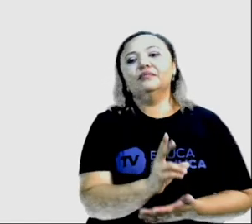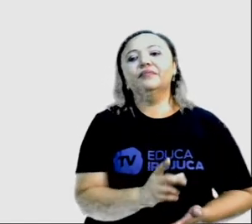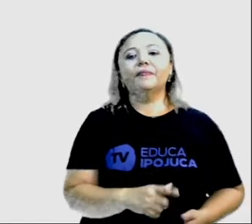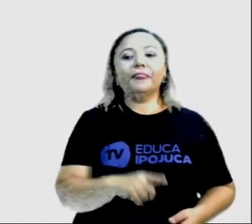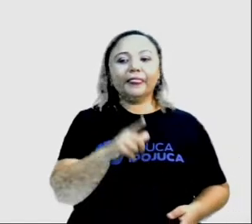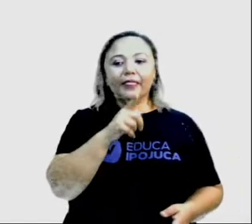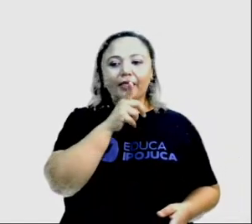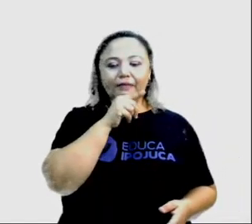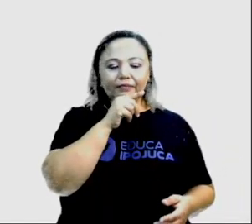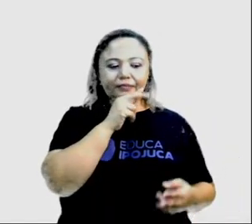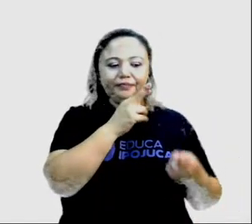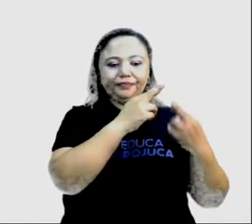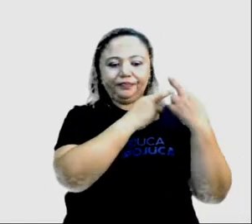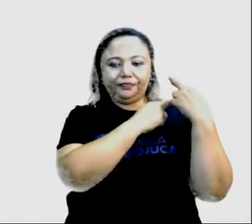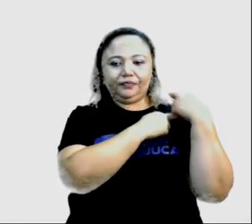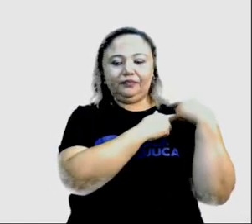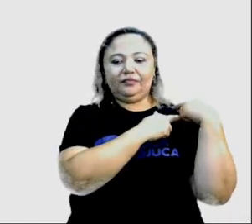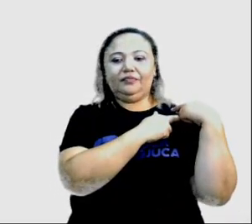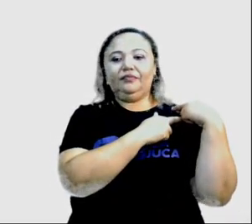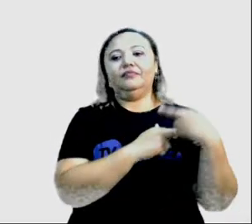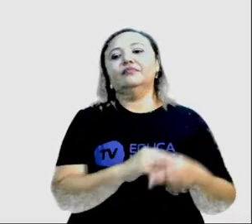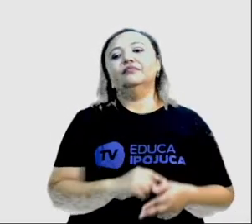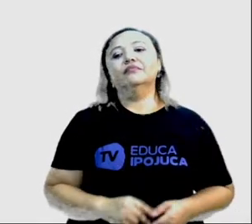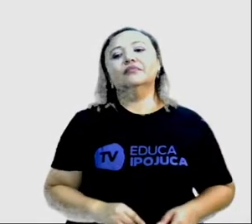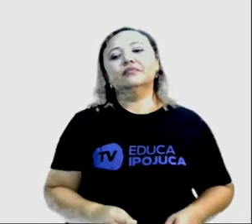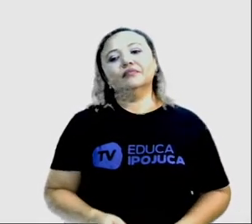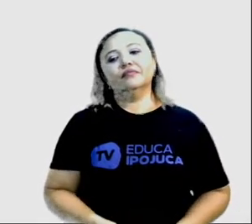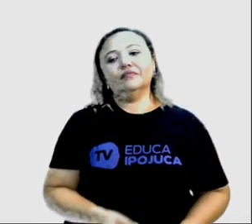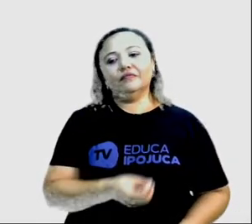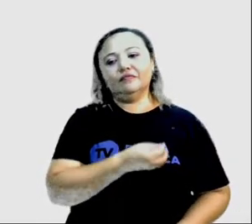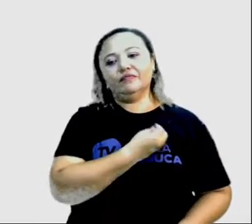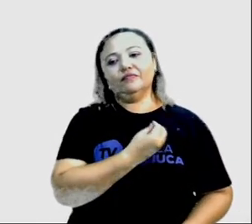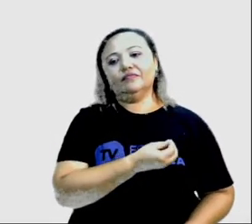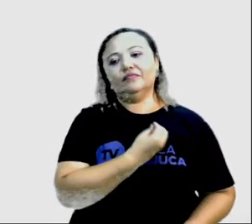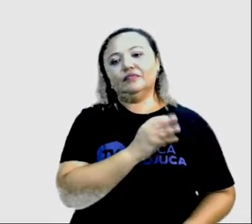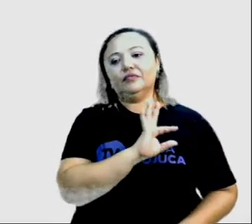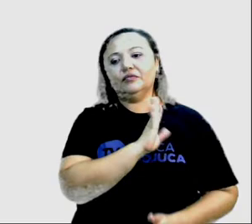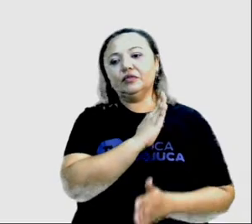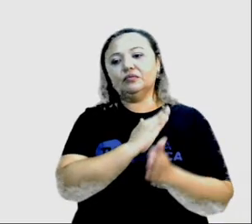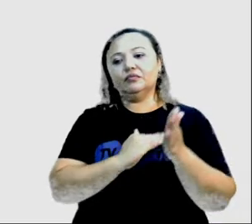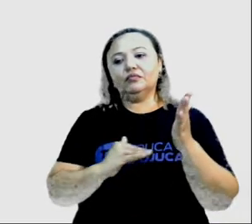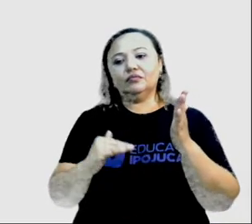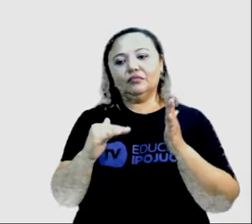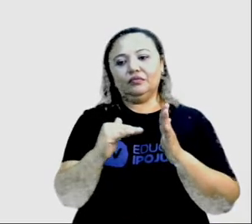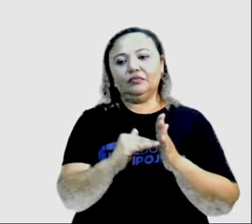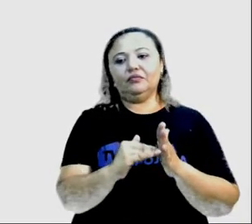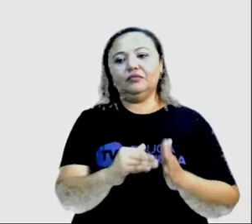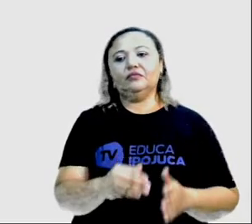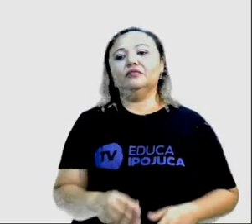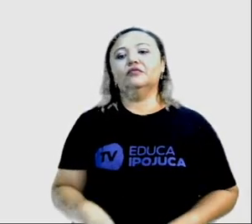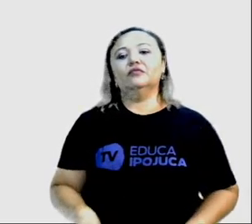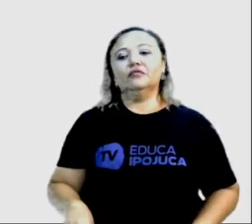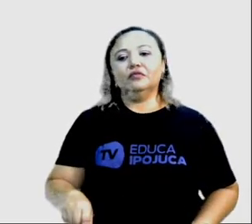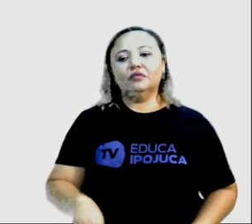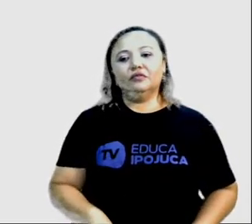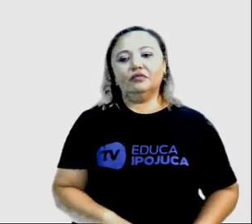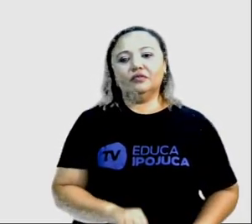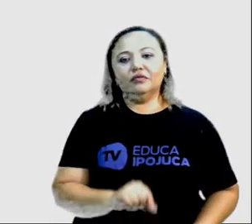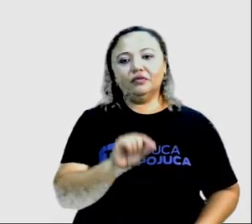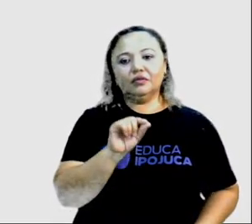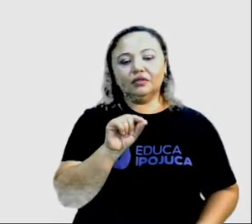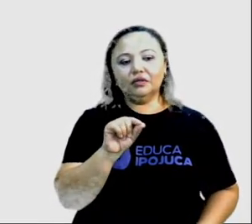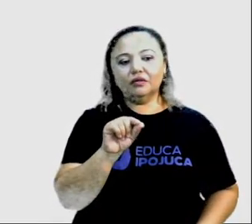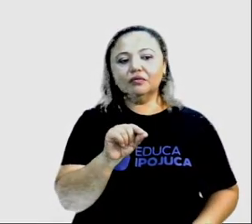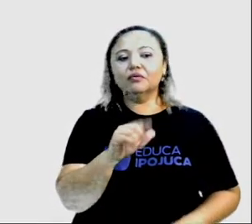responsável pela sobrevivência de todos os seres vivos. Além disso, é através dela